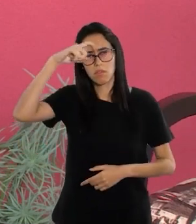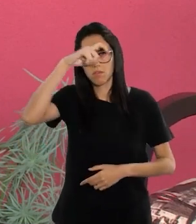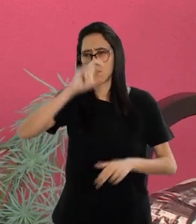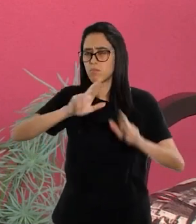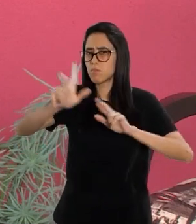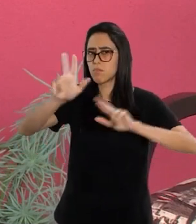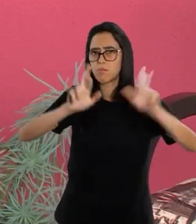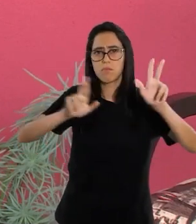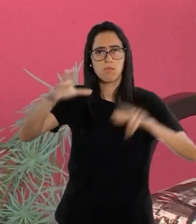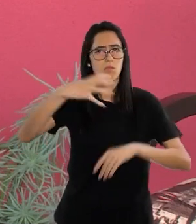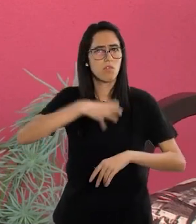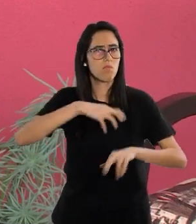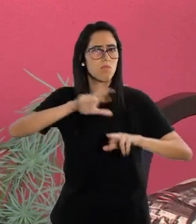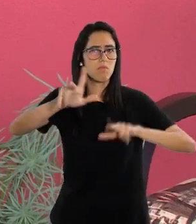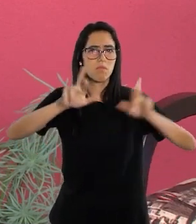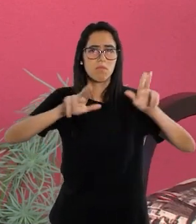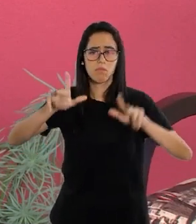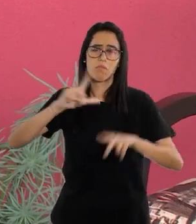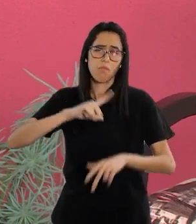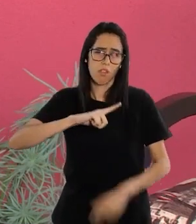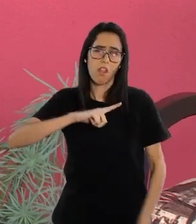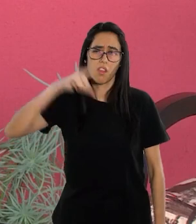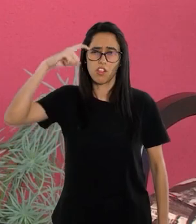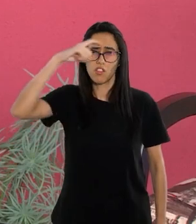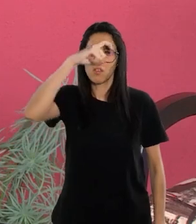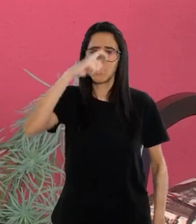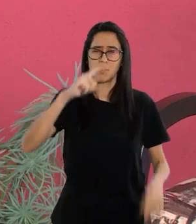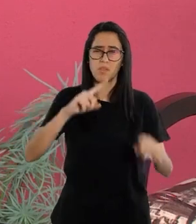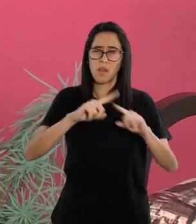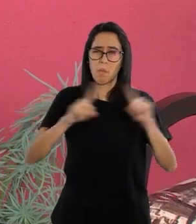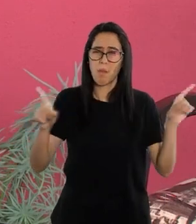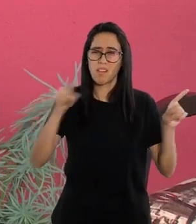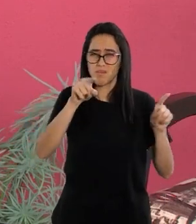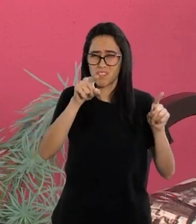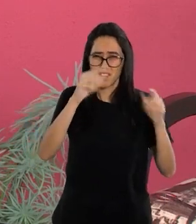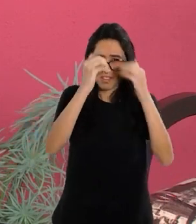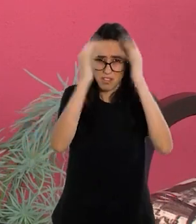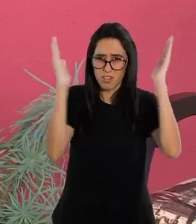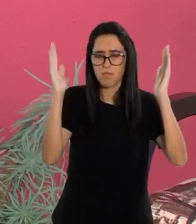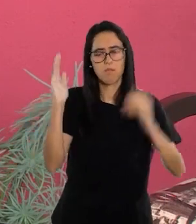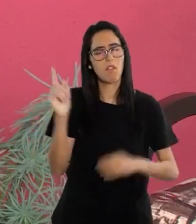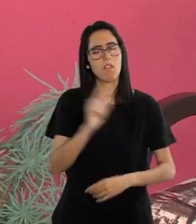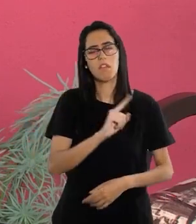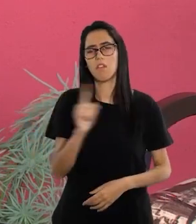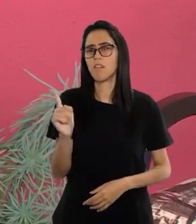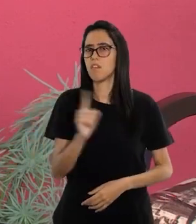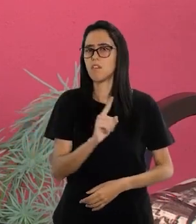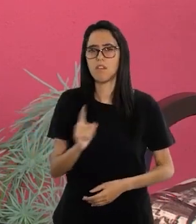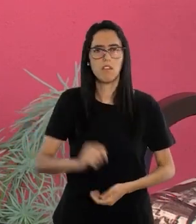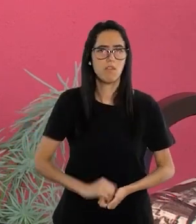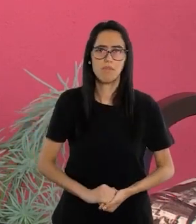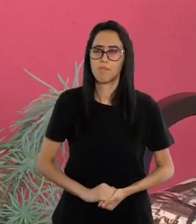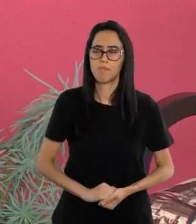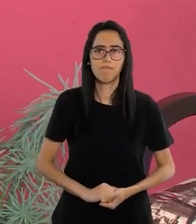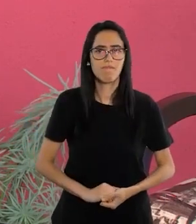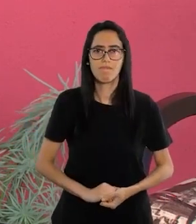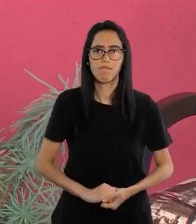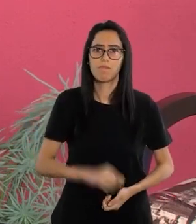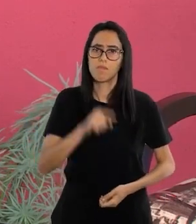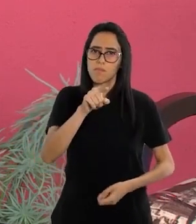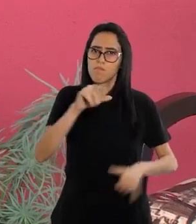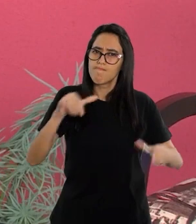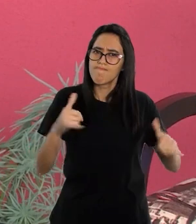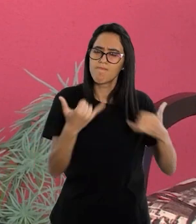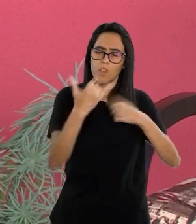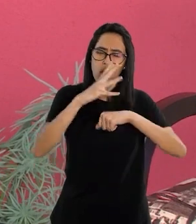De maneiras diferentes, mas tem. Mas não desista. Não tire de você